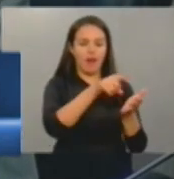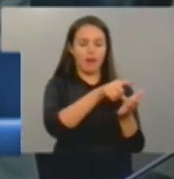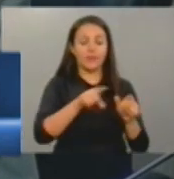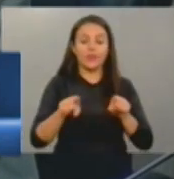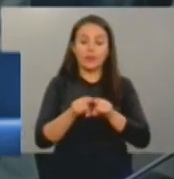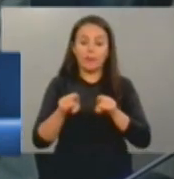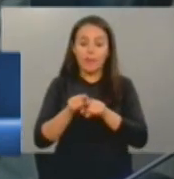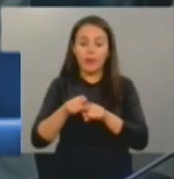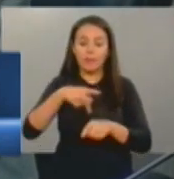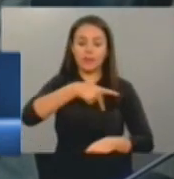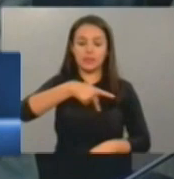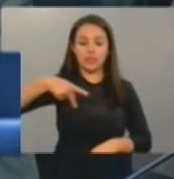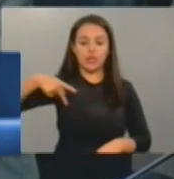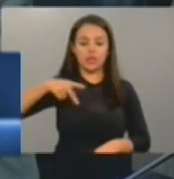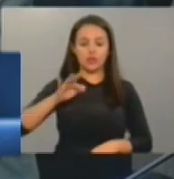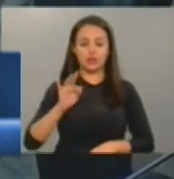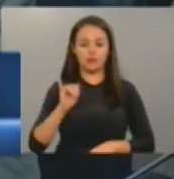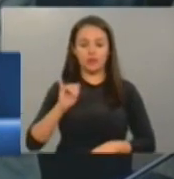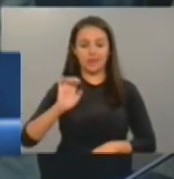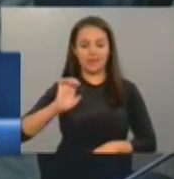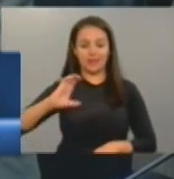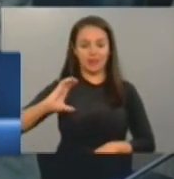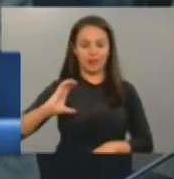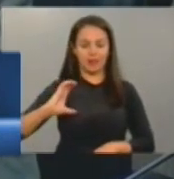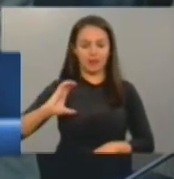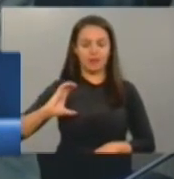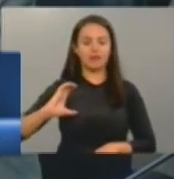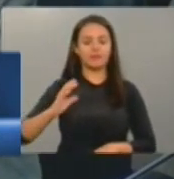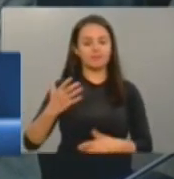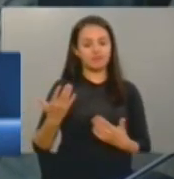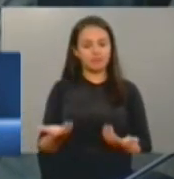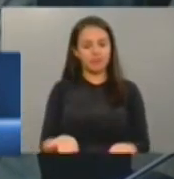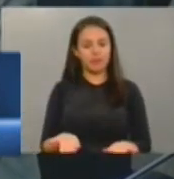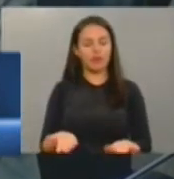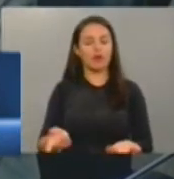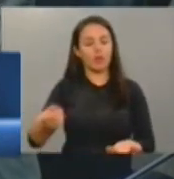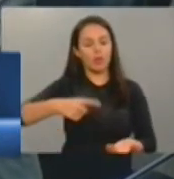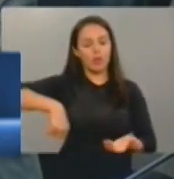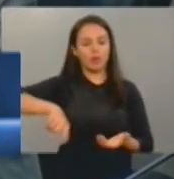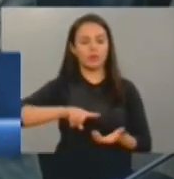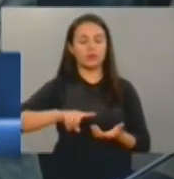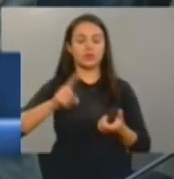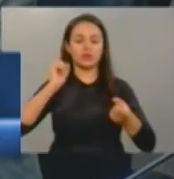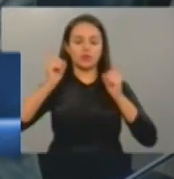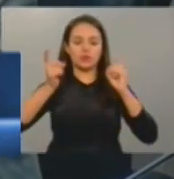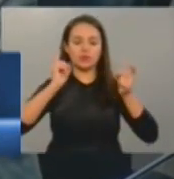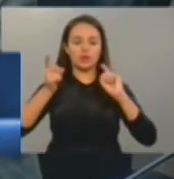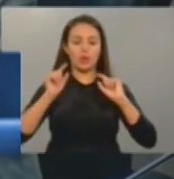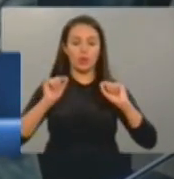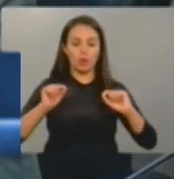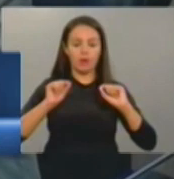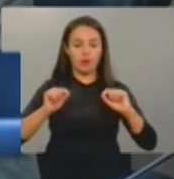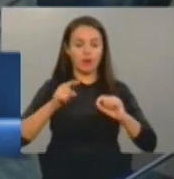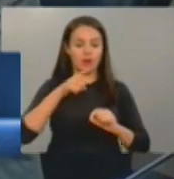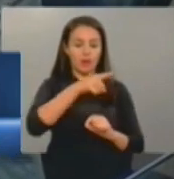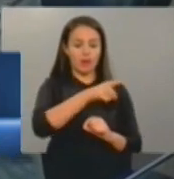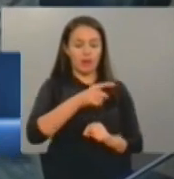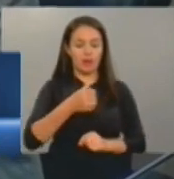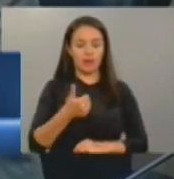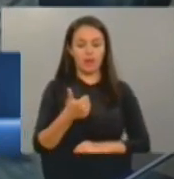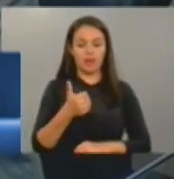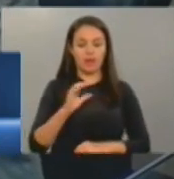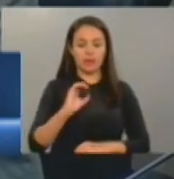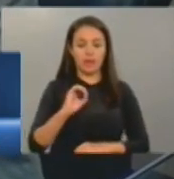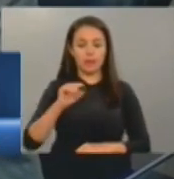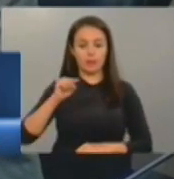FIEC, o Beto Studdott, outros deputados federais de outros estados, vê primeiro o seguinte, que o canal tem mais de 10 mil homens